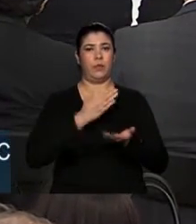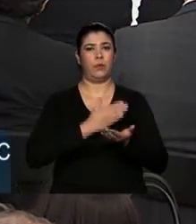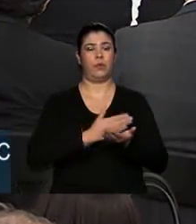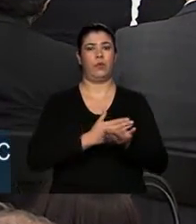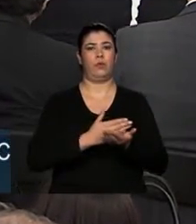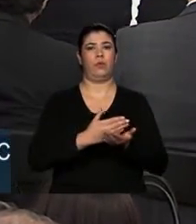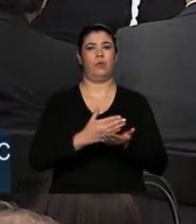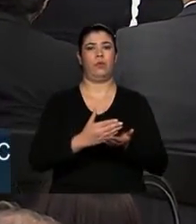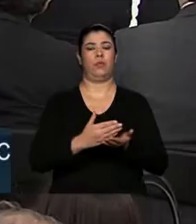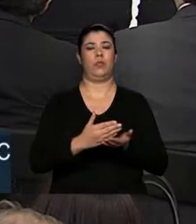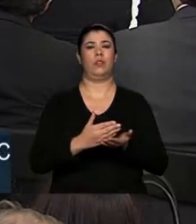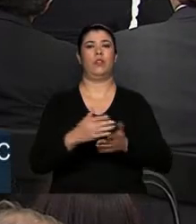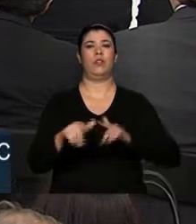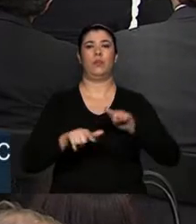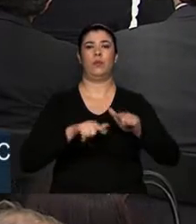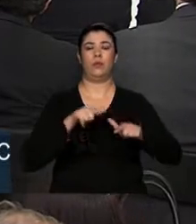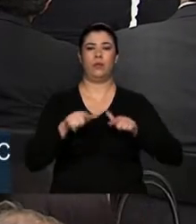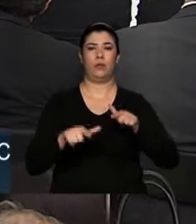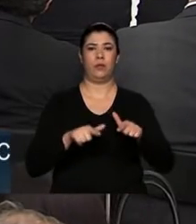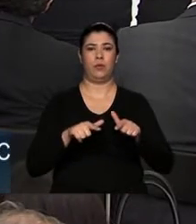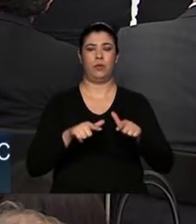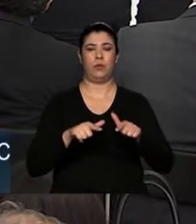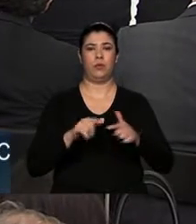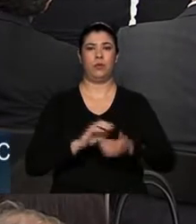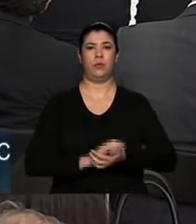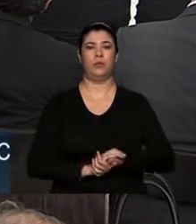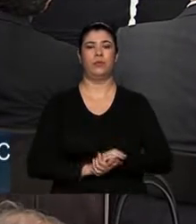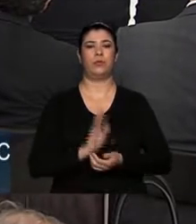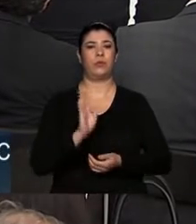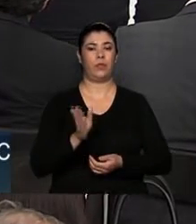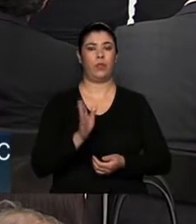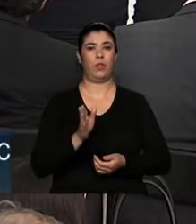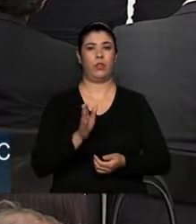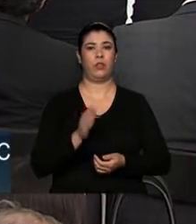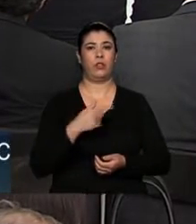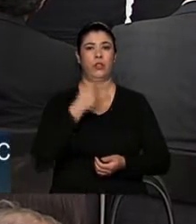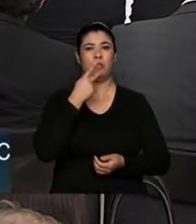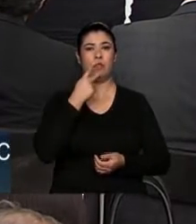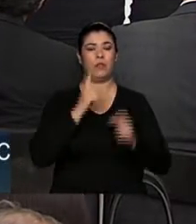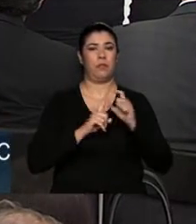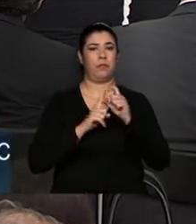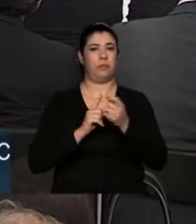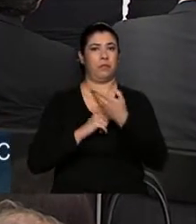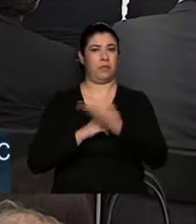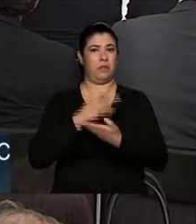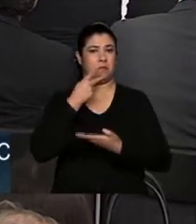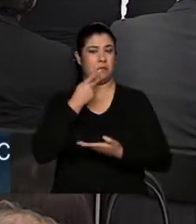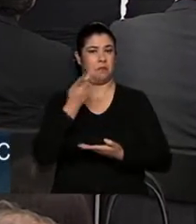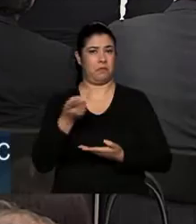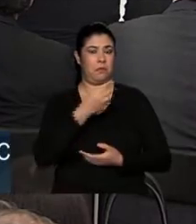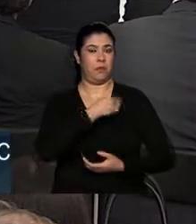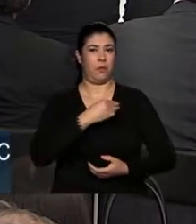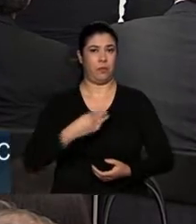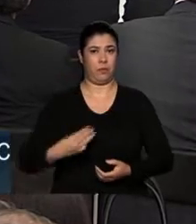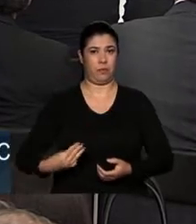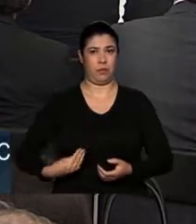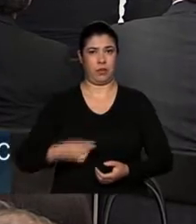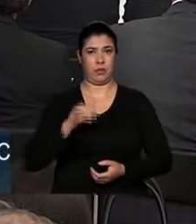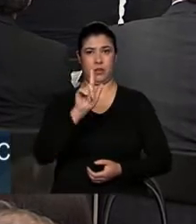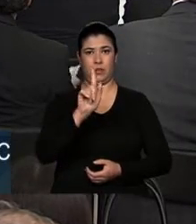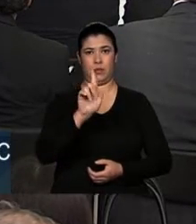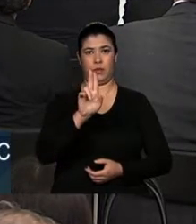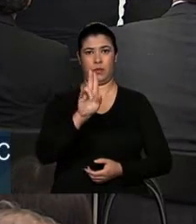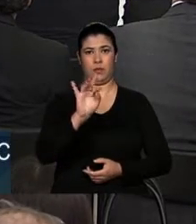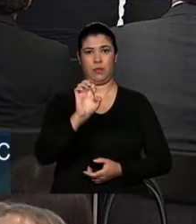início aos nossos trabalhos, eu passo imediatamente a palavra para o ministro Guilherme